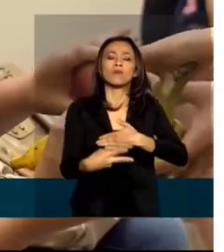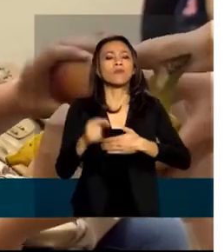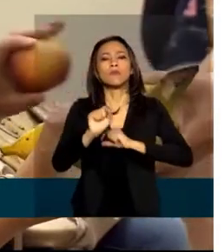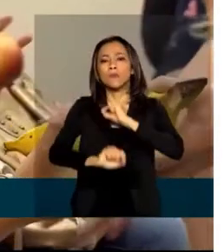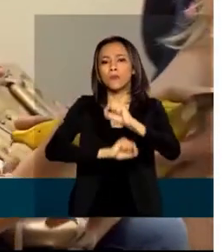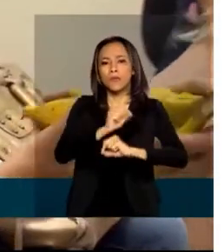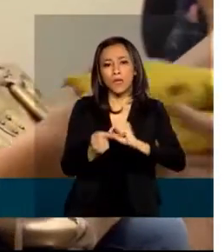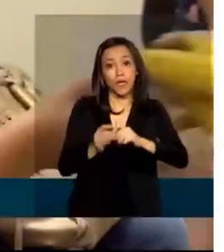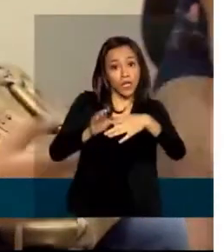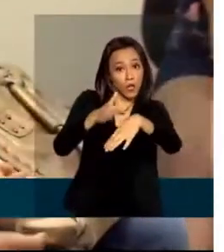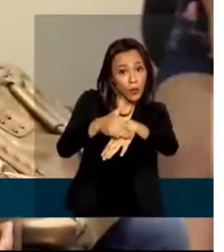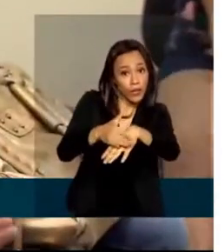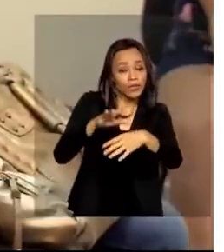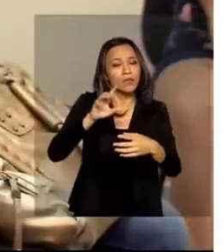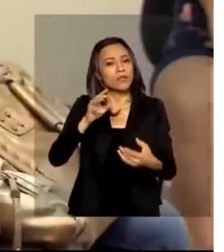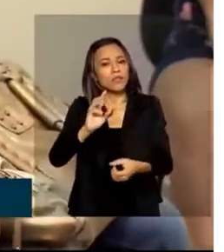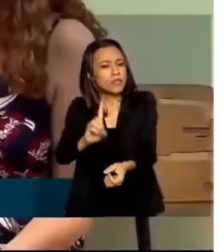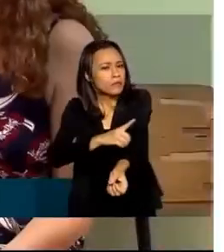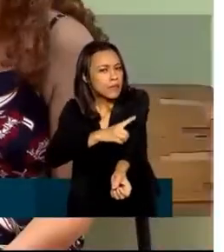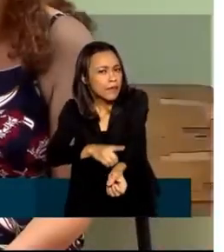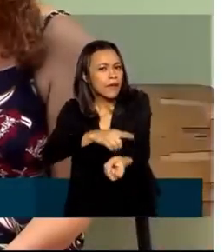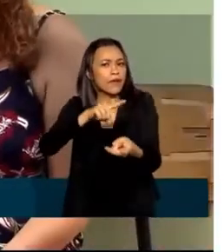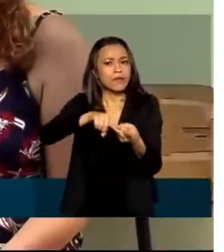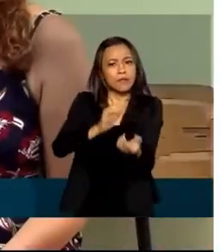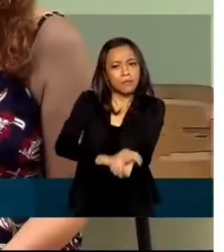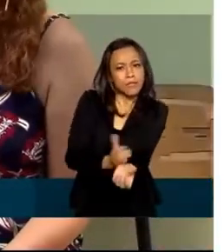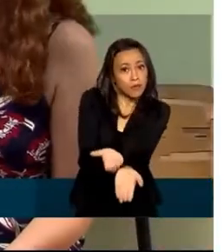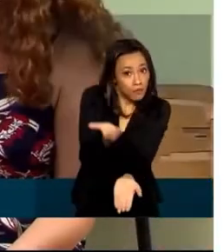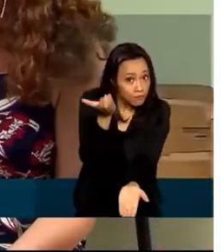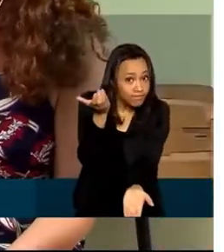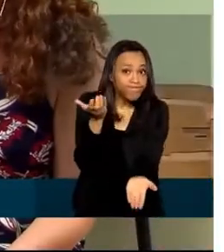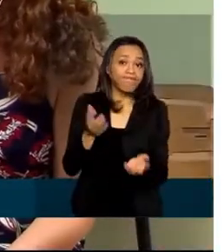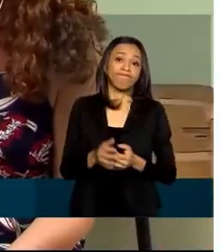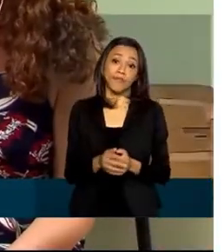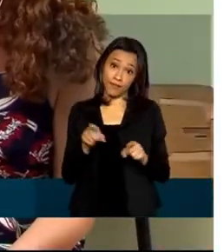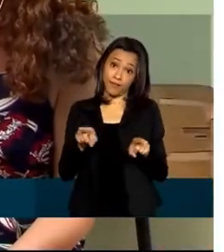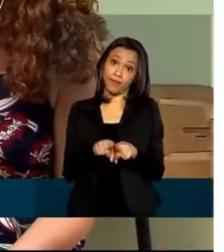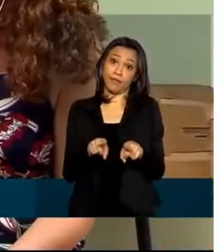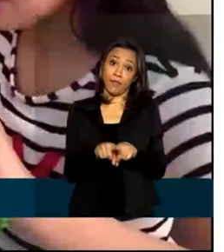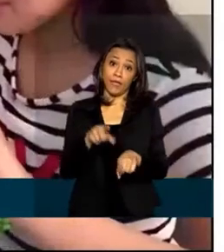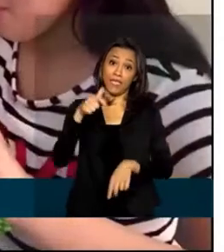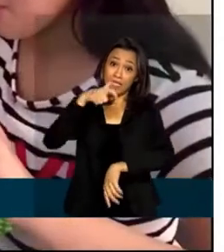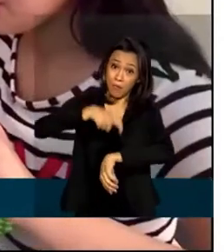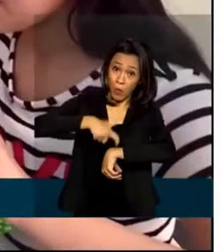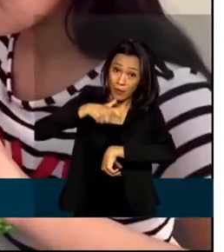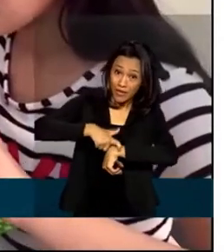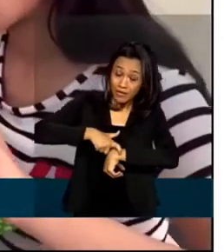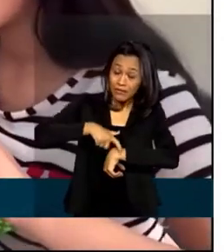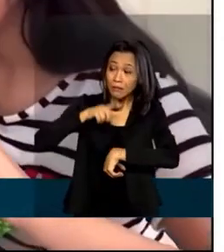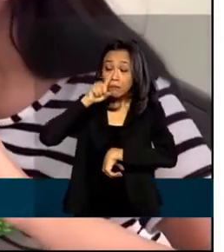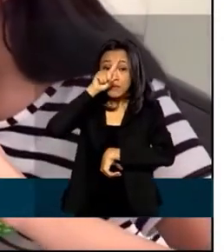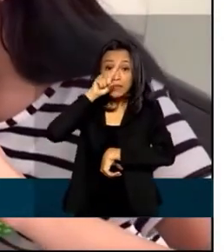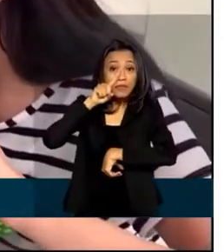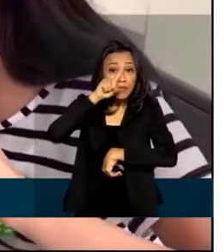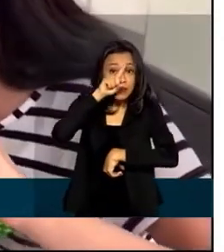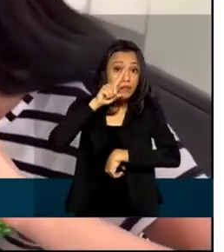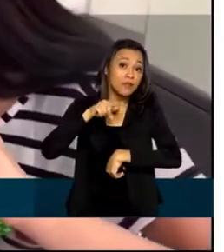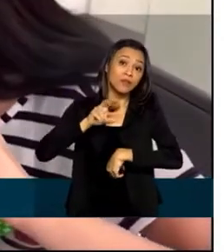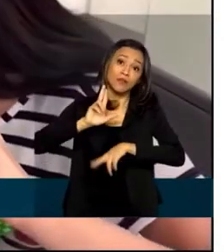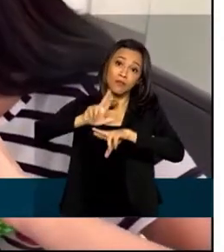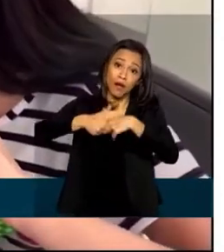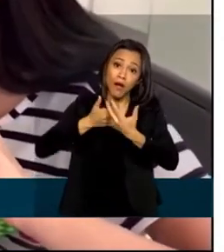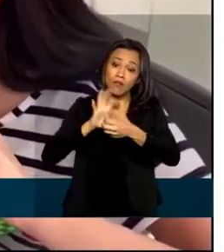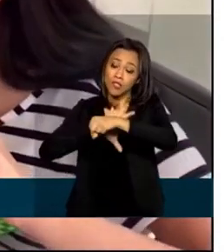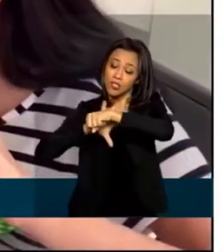crônicas, como diabetes e hipertensão, além de representar nesse momento fator de risco para o